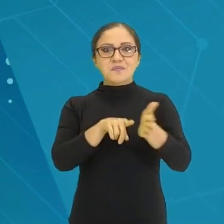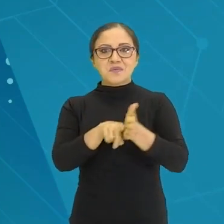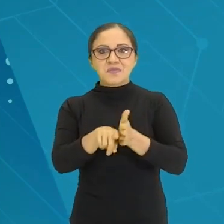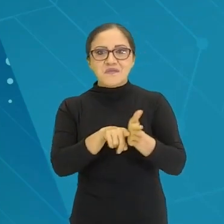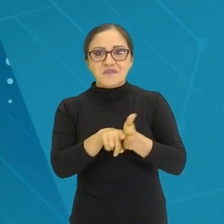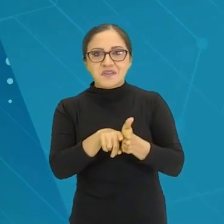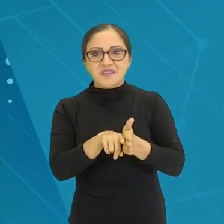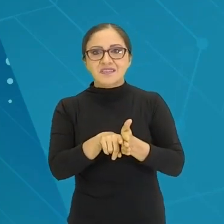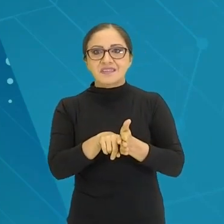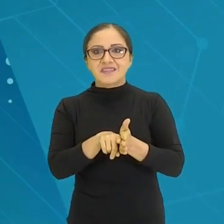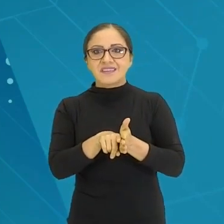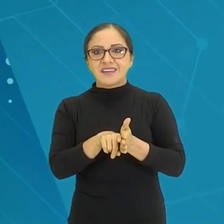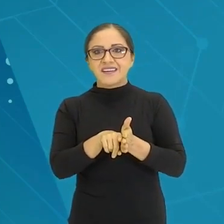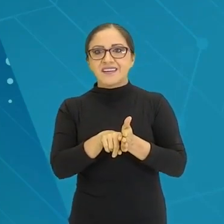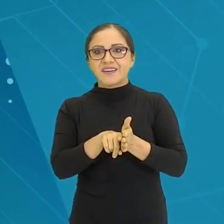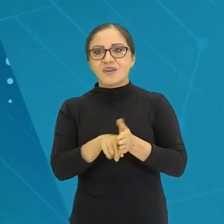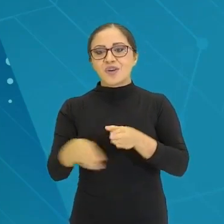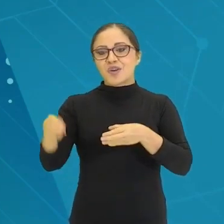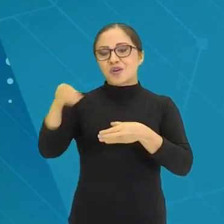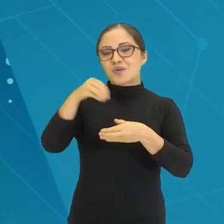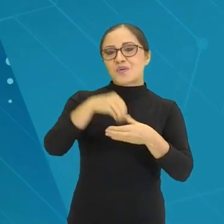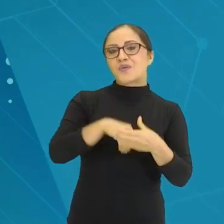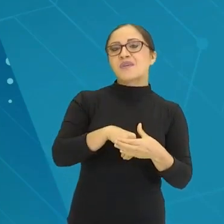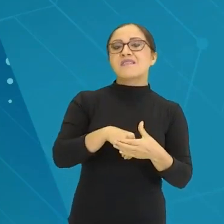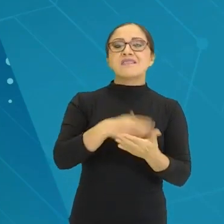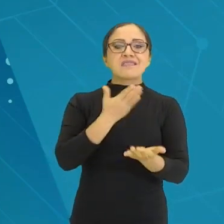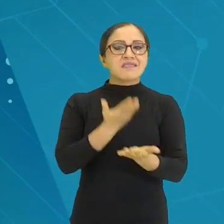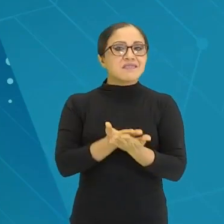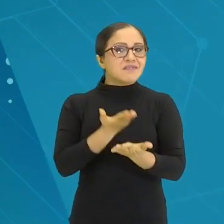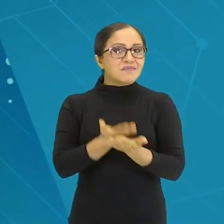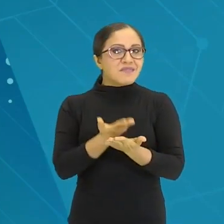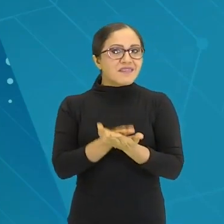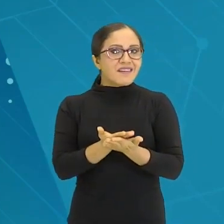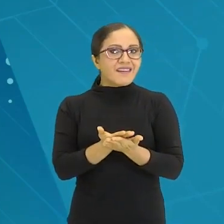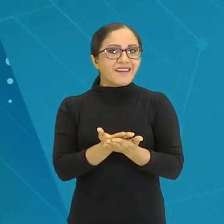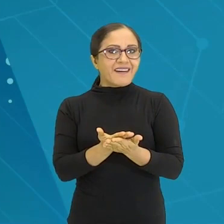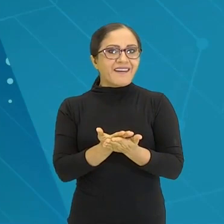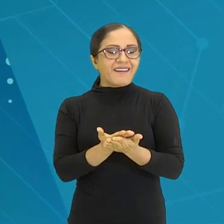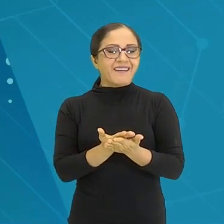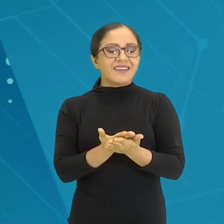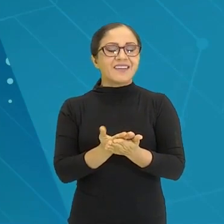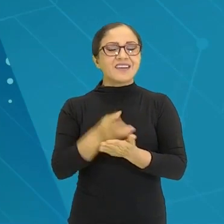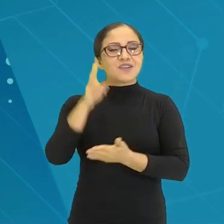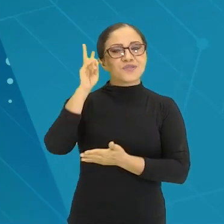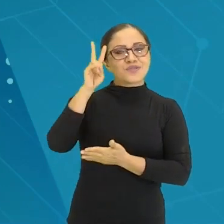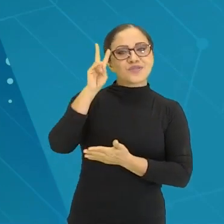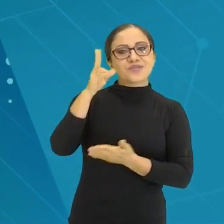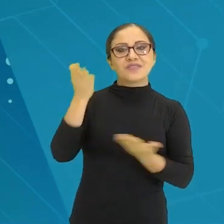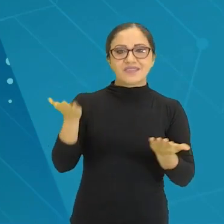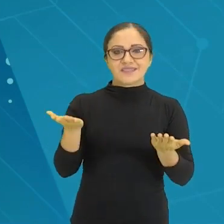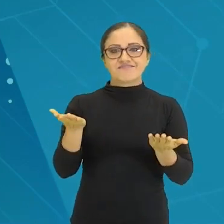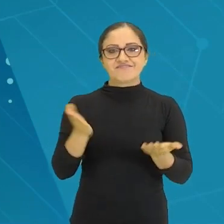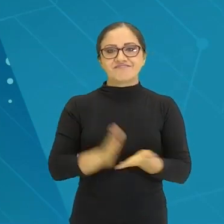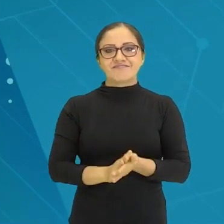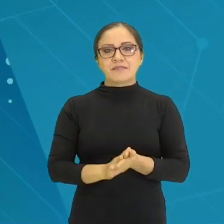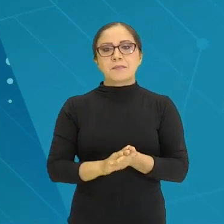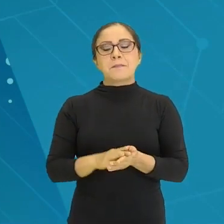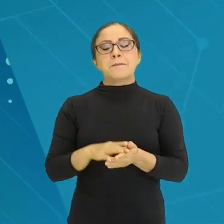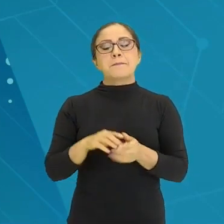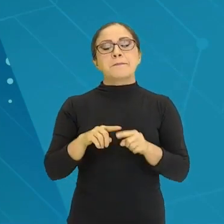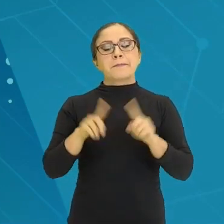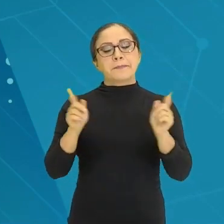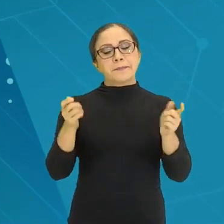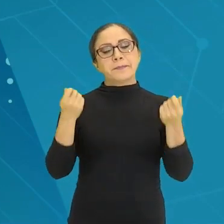trabalhar uma aula envolvendo linguagem, história, tá bom? Mas é preciso que a gente desenvolva as habilidades